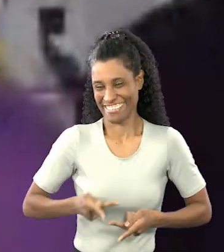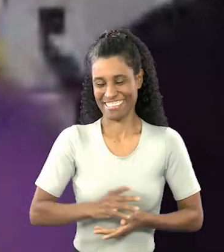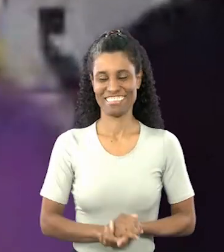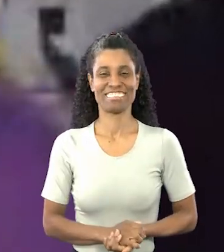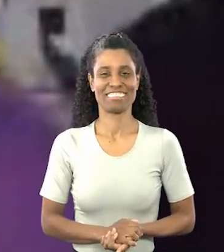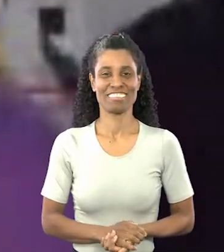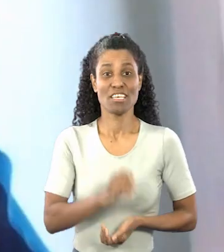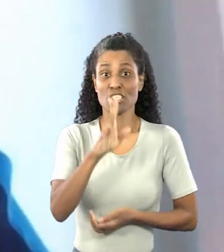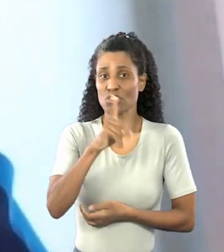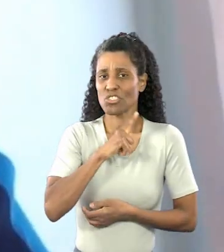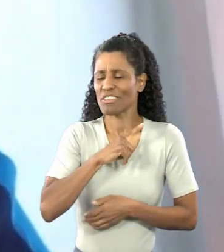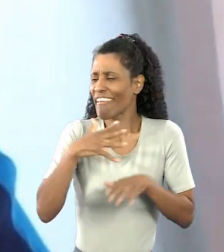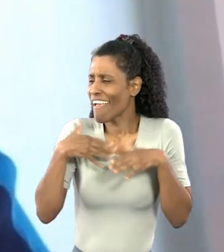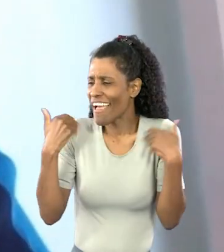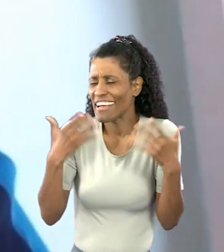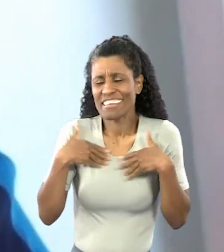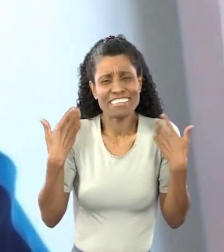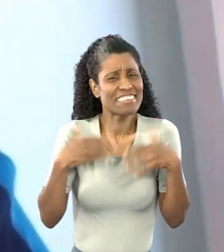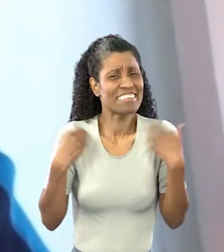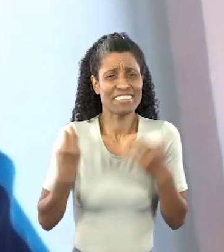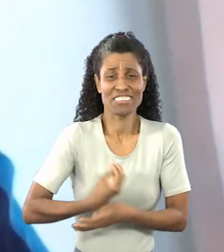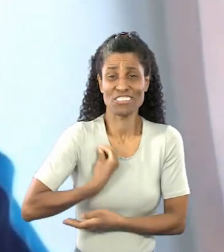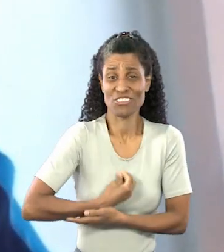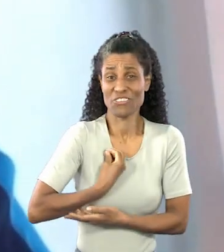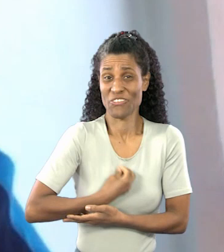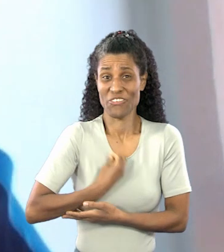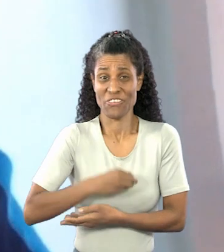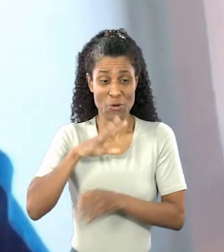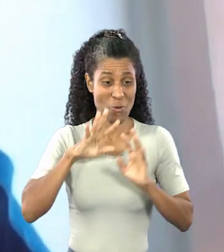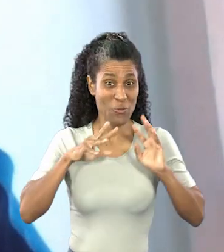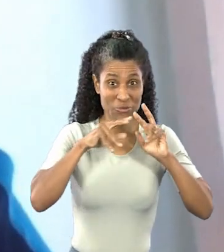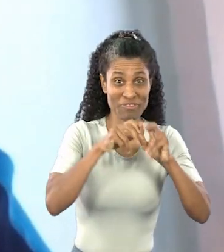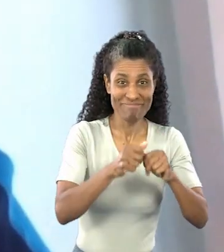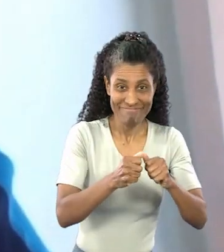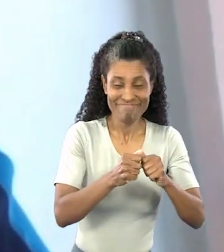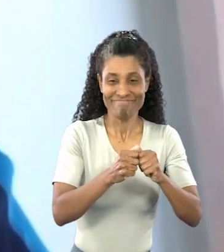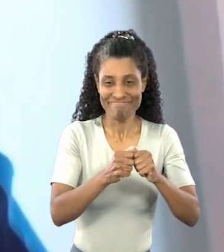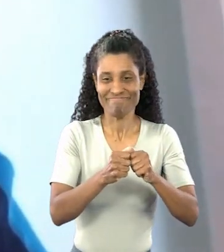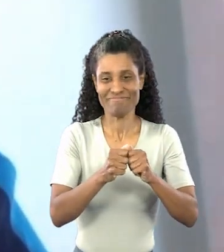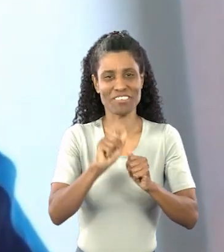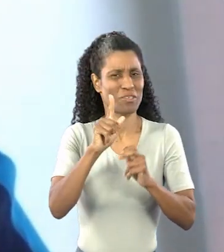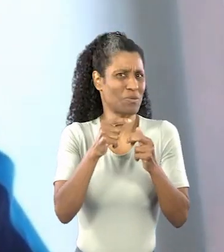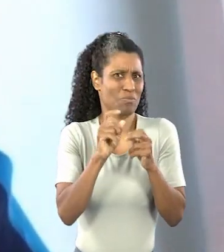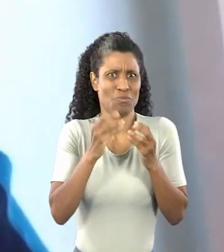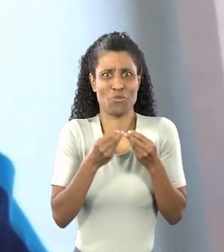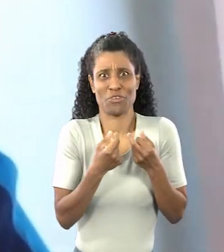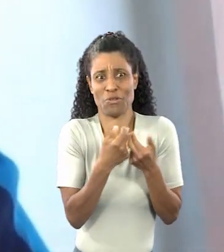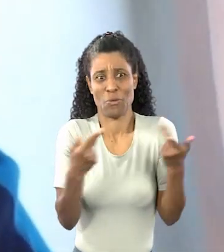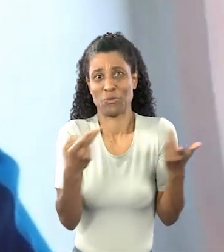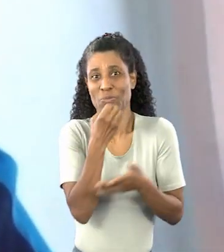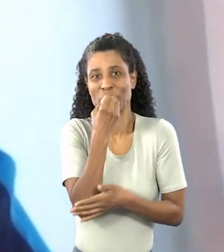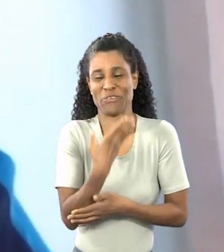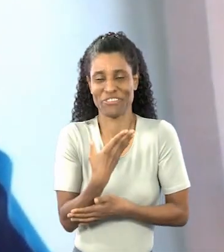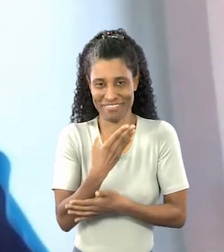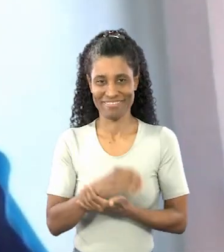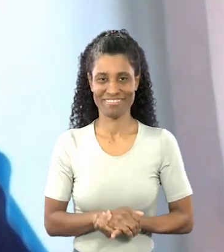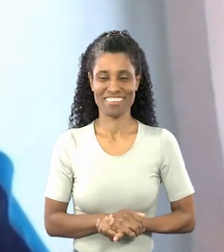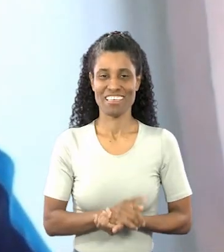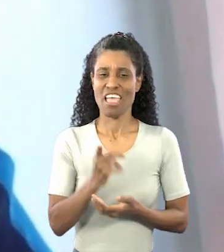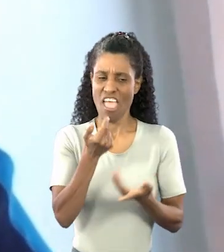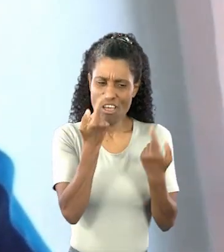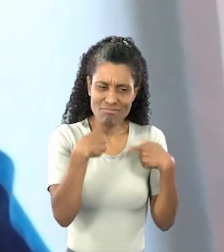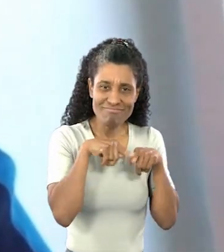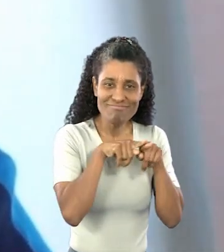filhinhas humanas. Só tem alegrias, né? Tu conviver com um bichinho desses é tudo de bom, né?